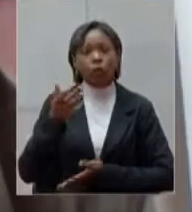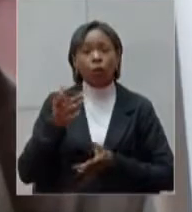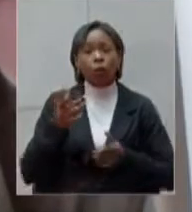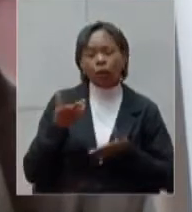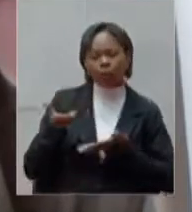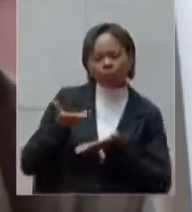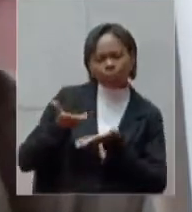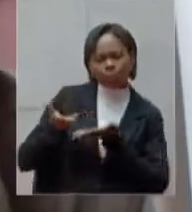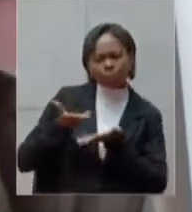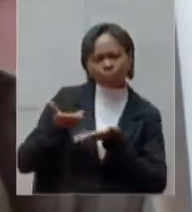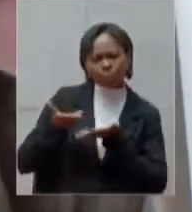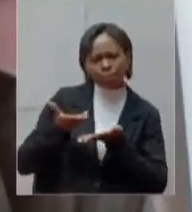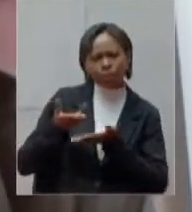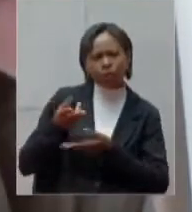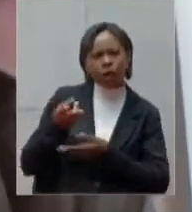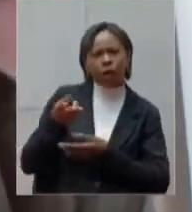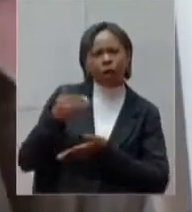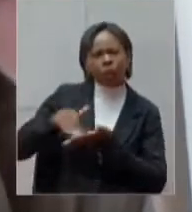regional